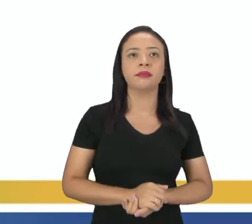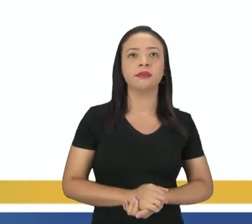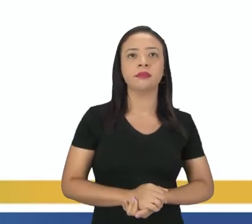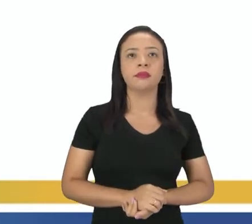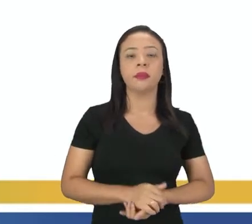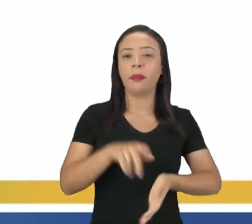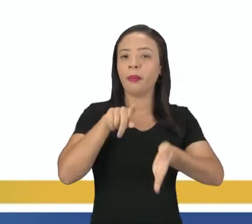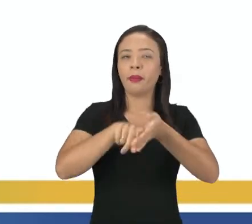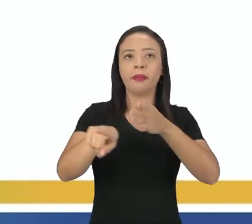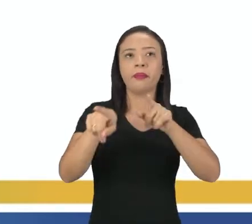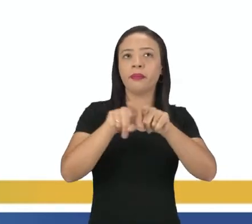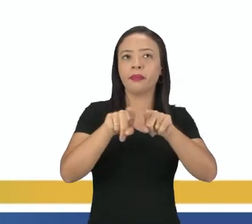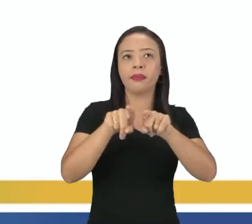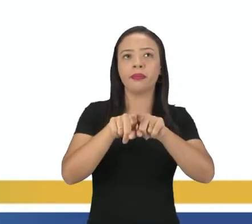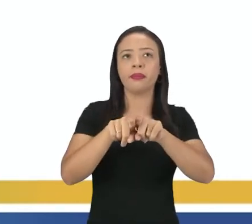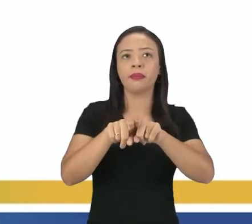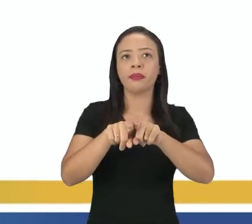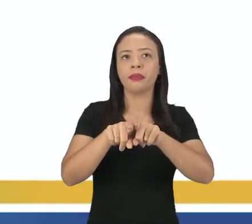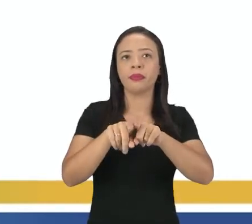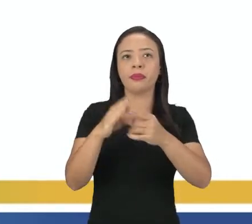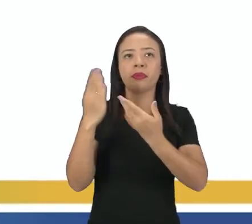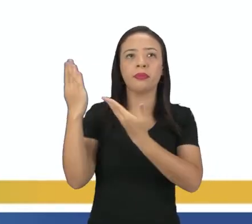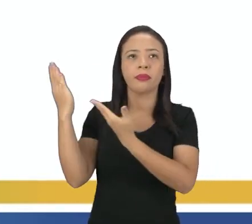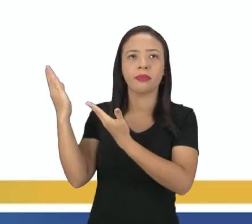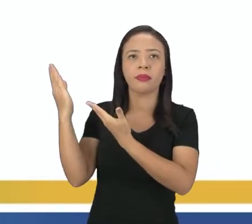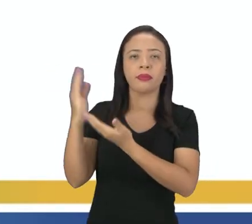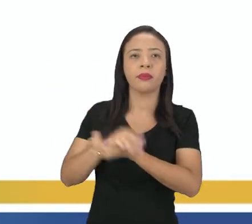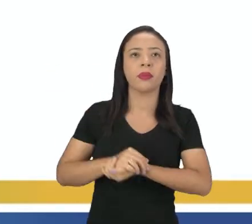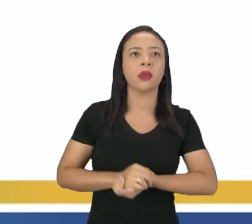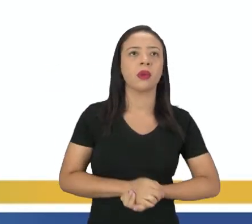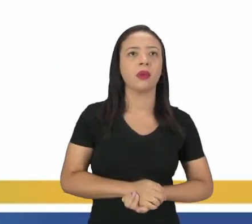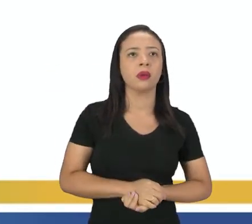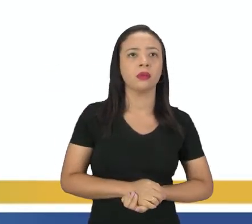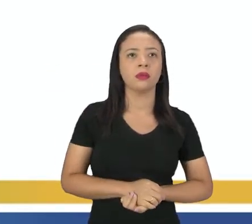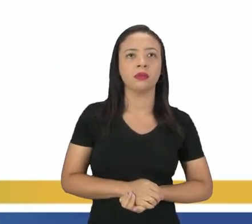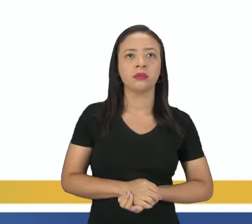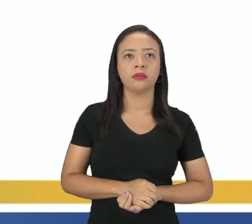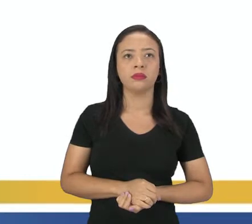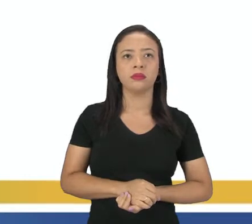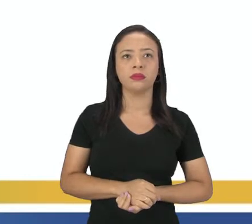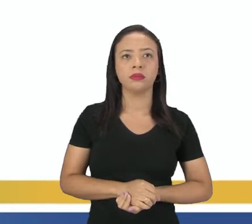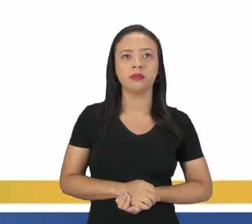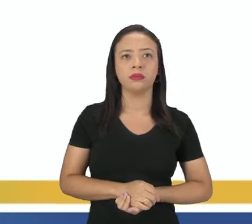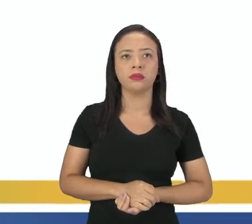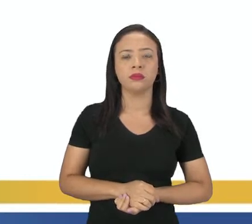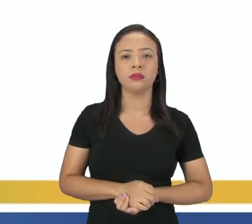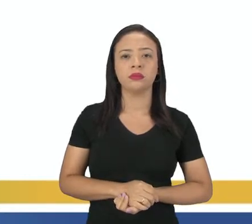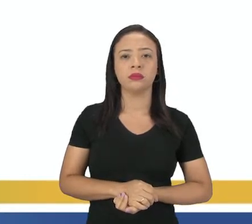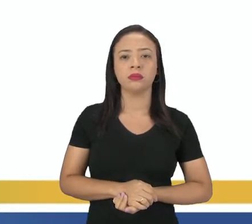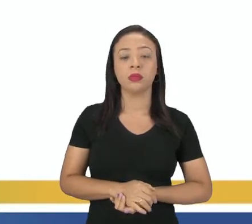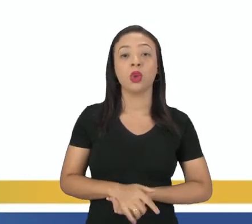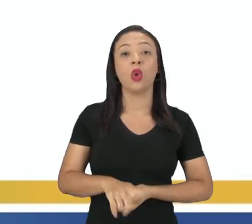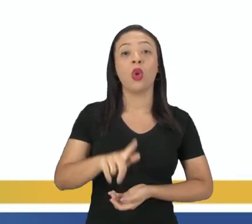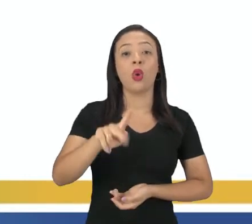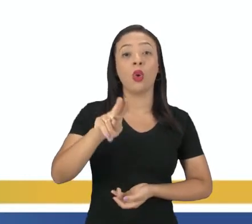faço a mesma pergunta, né? Te gusta el tango? Ou seja, o gustar também acompanha o pronome para a pergunta, tá,